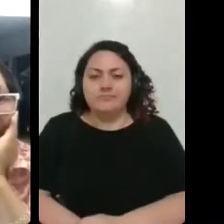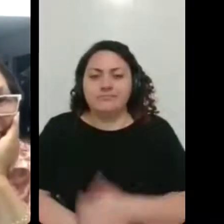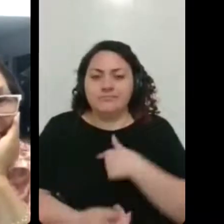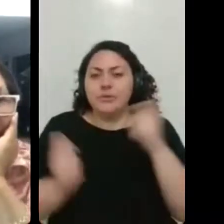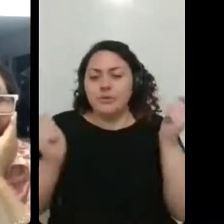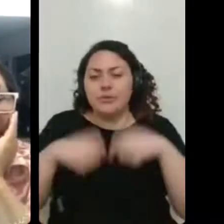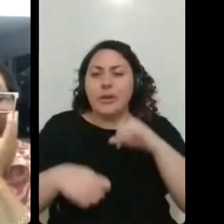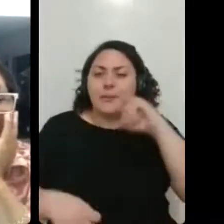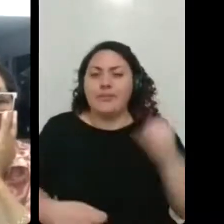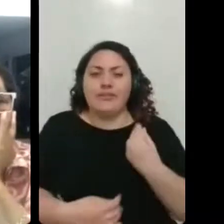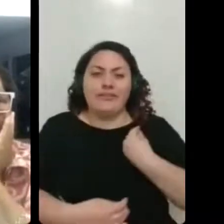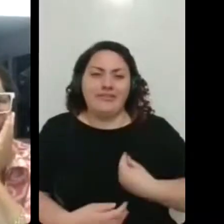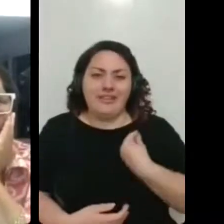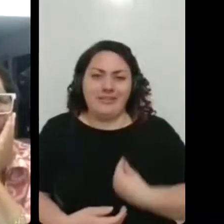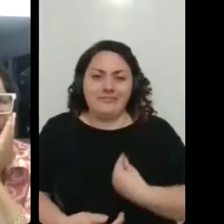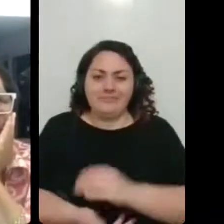né? Então,